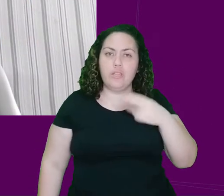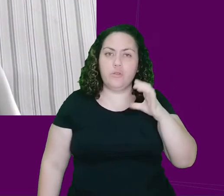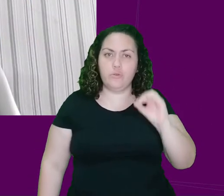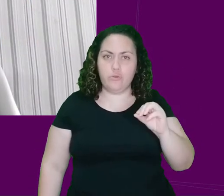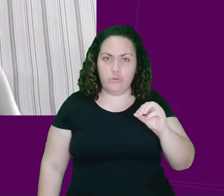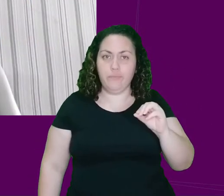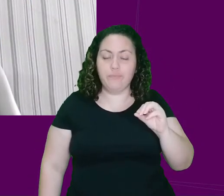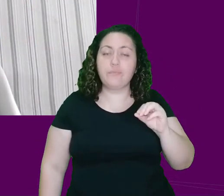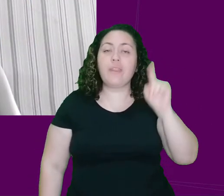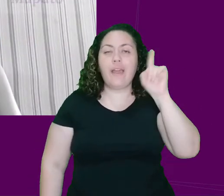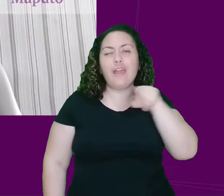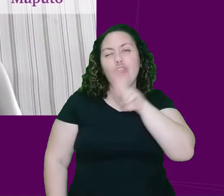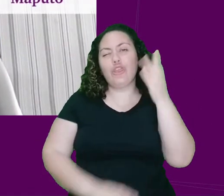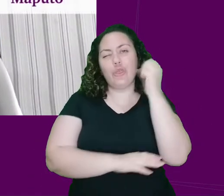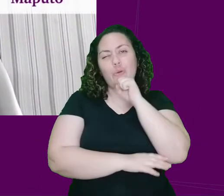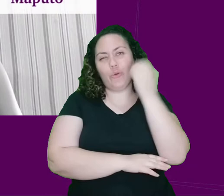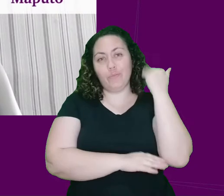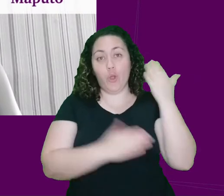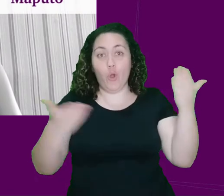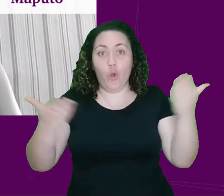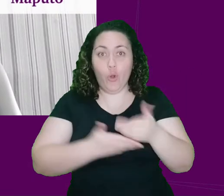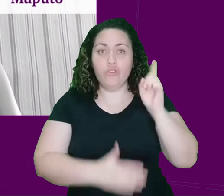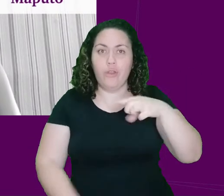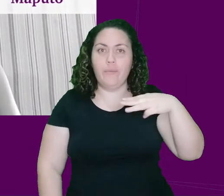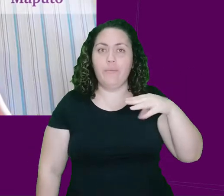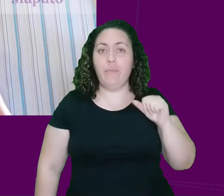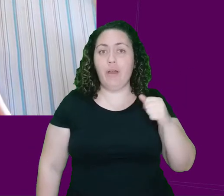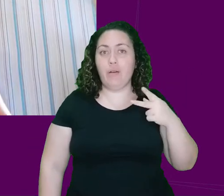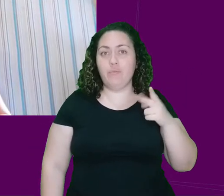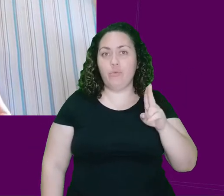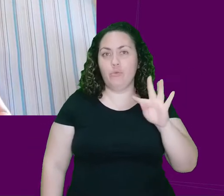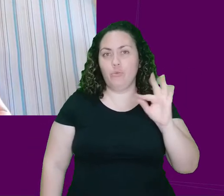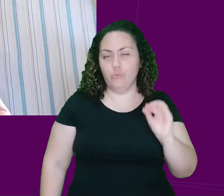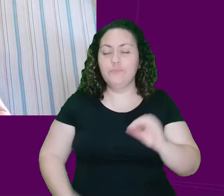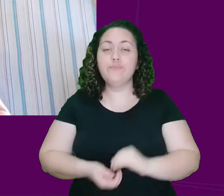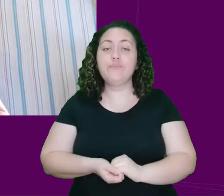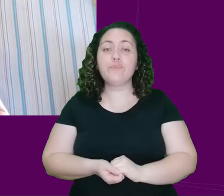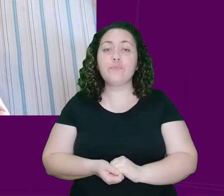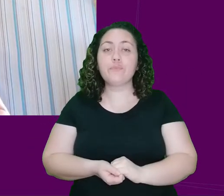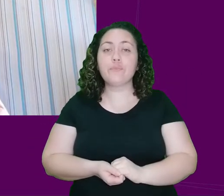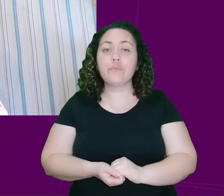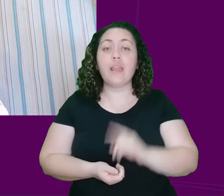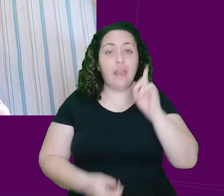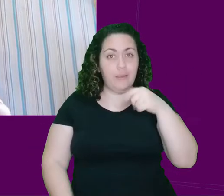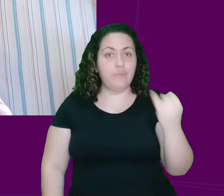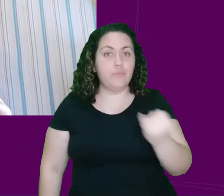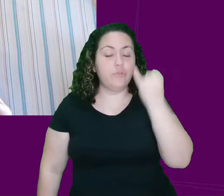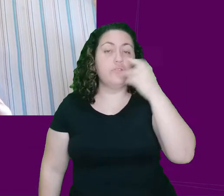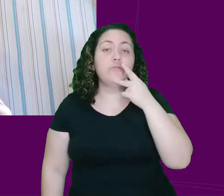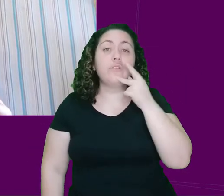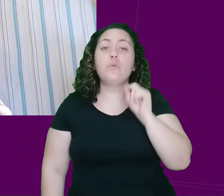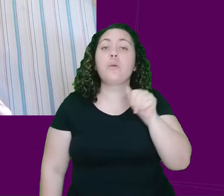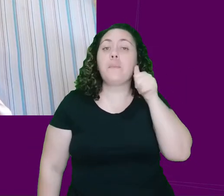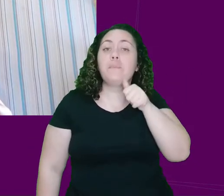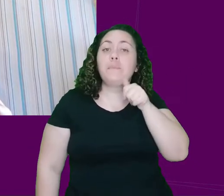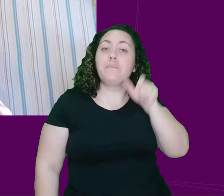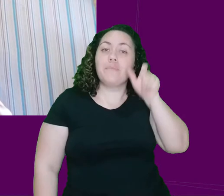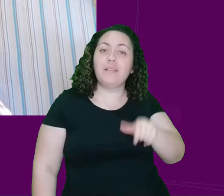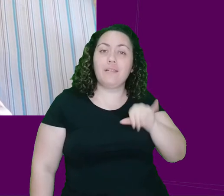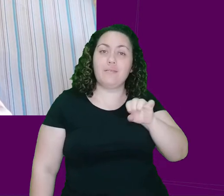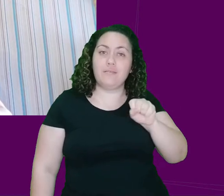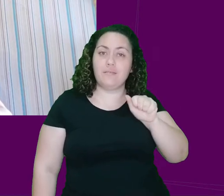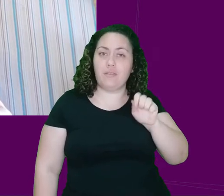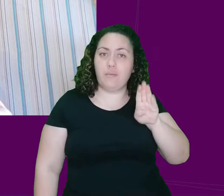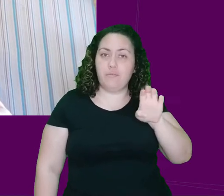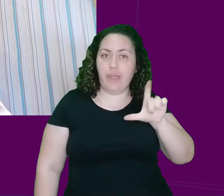era chamada a capital de Moçambique. Hoje em dia se chama Maputo. Aqui ainda é importante falar que a Isabela ocupava um lugar